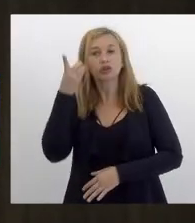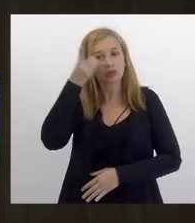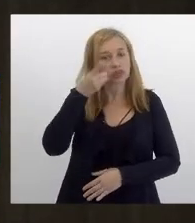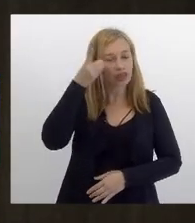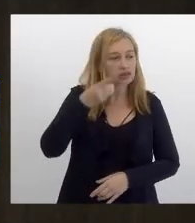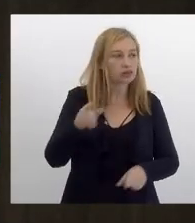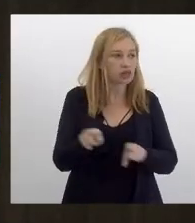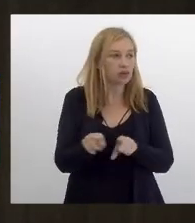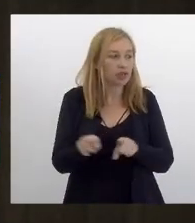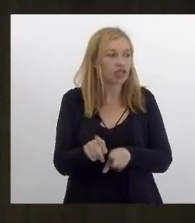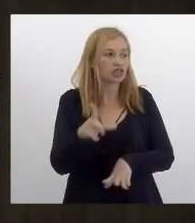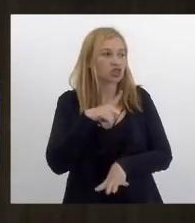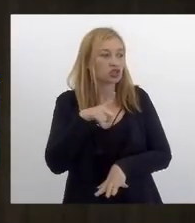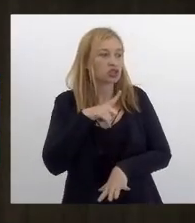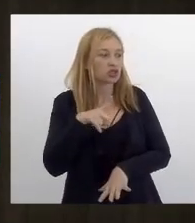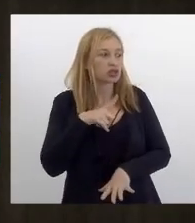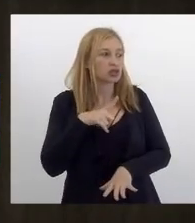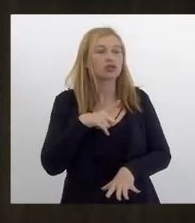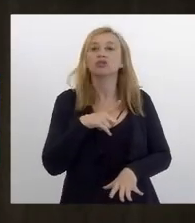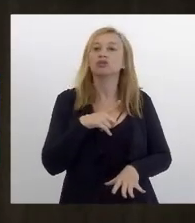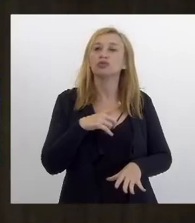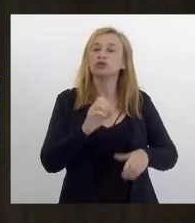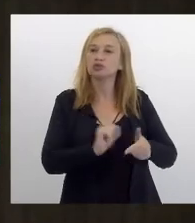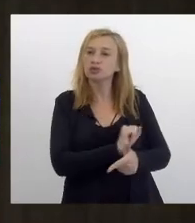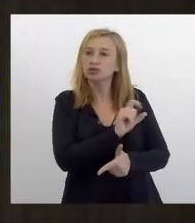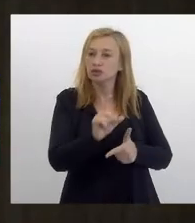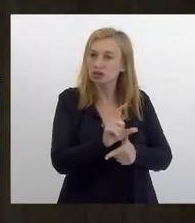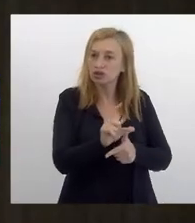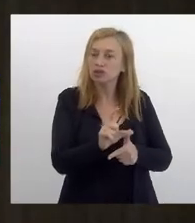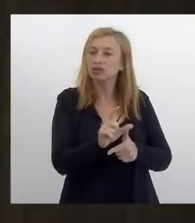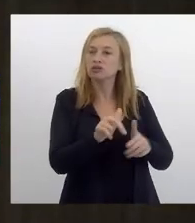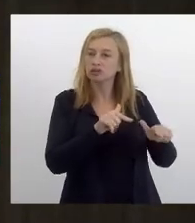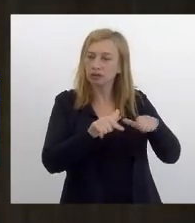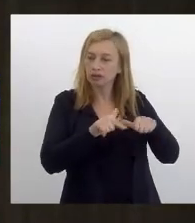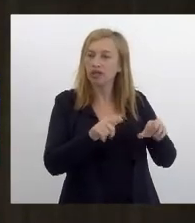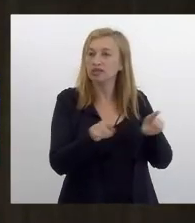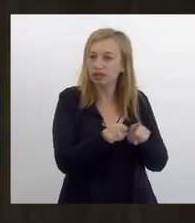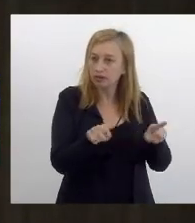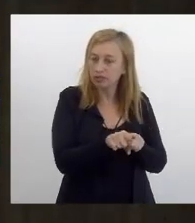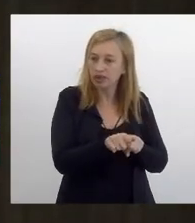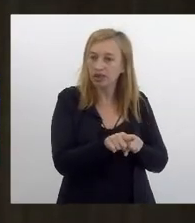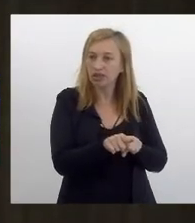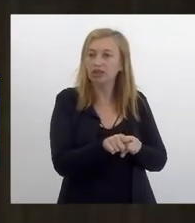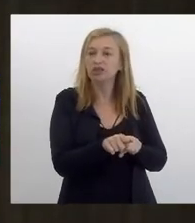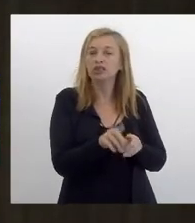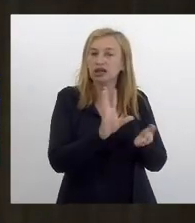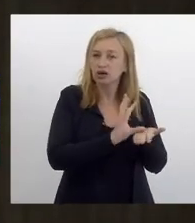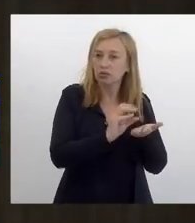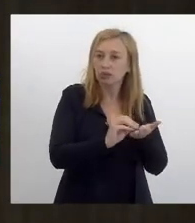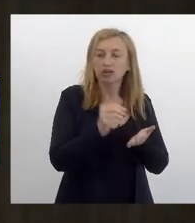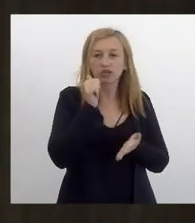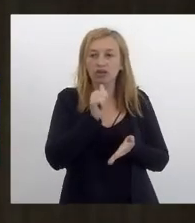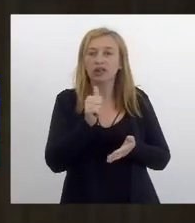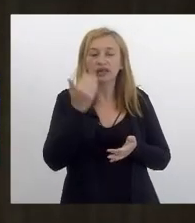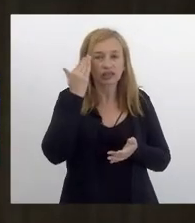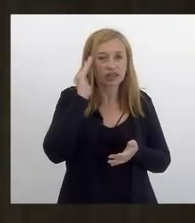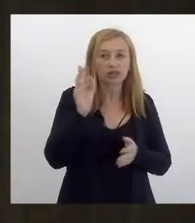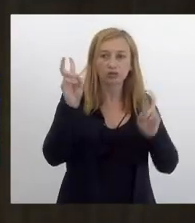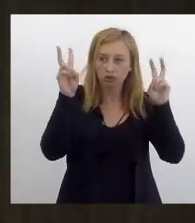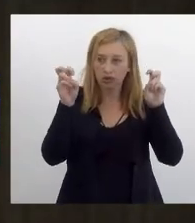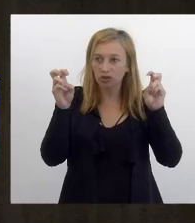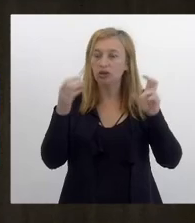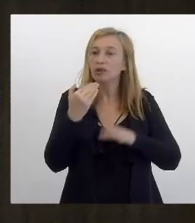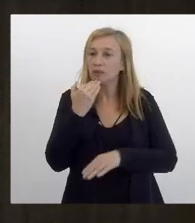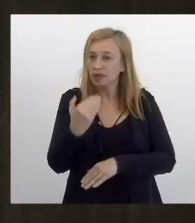tiveram também uma passagem no executivo na pauta da assistência social também são entusiastas do tema então pedir